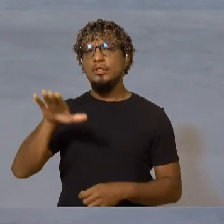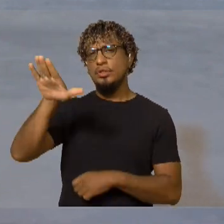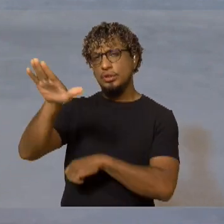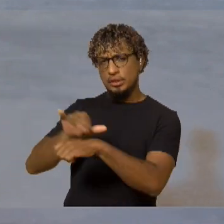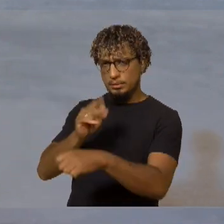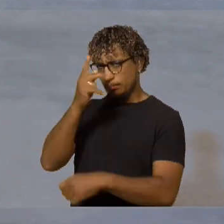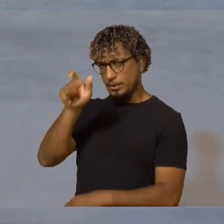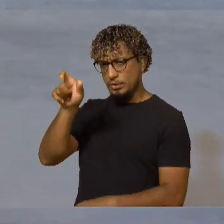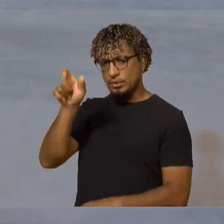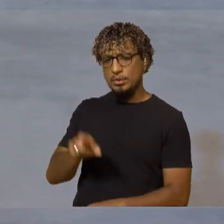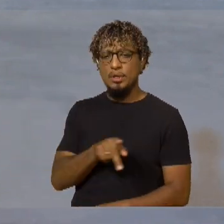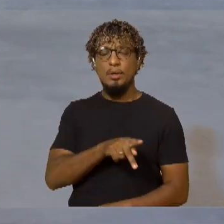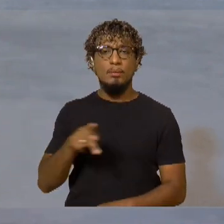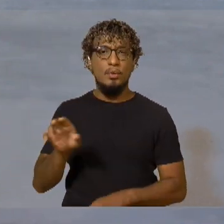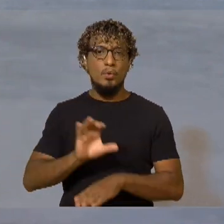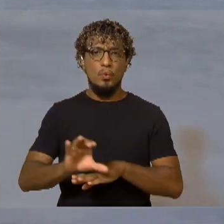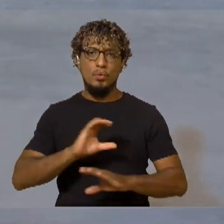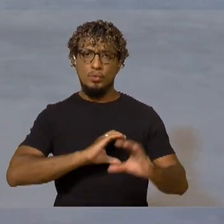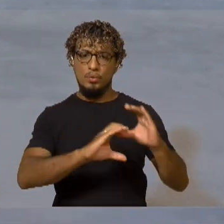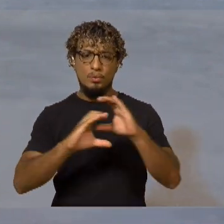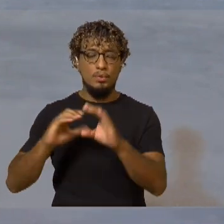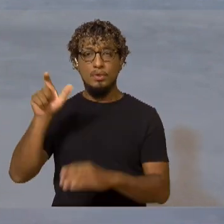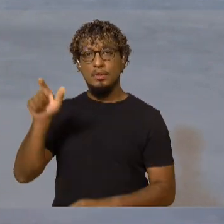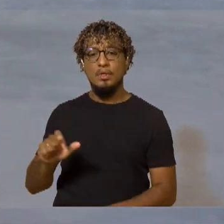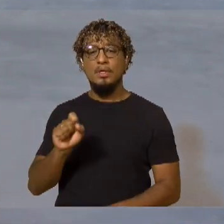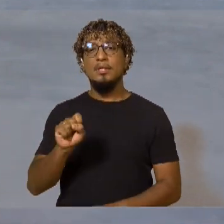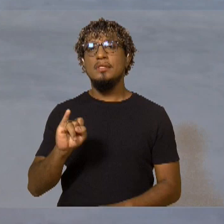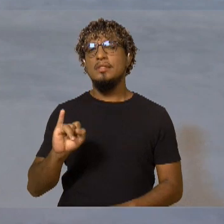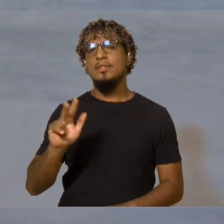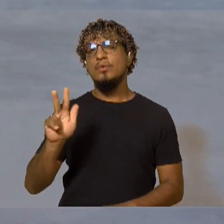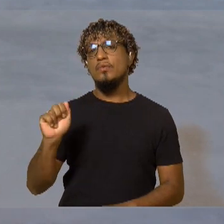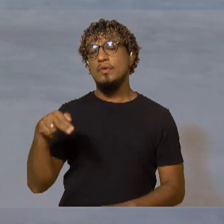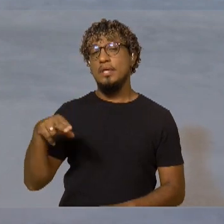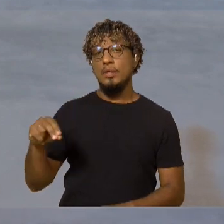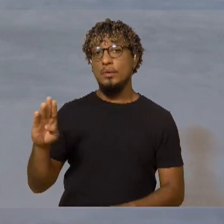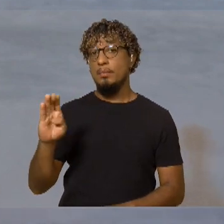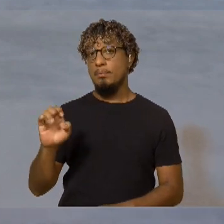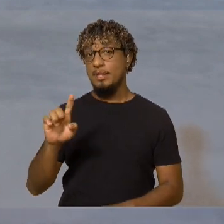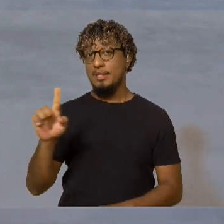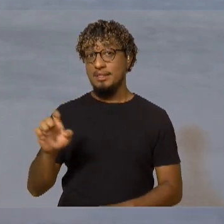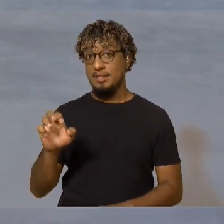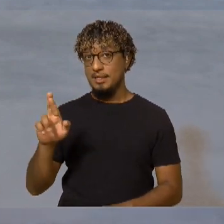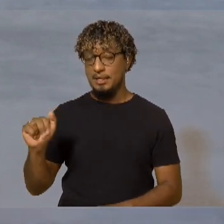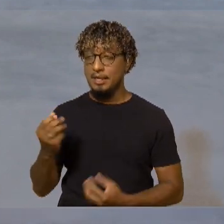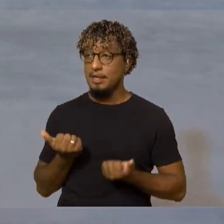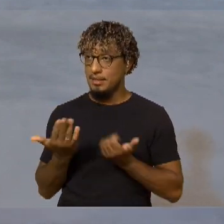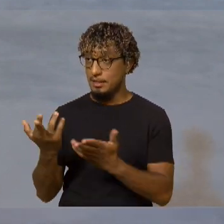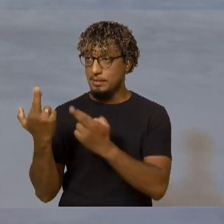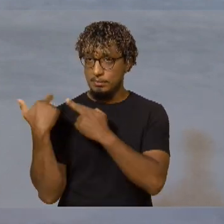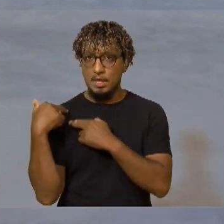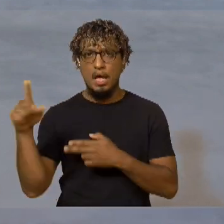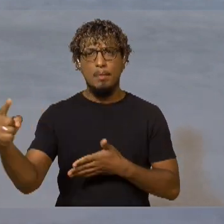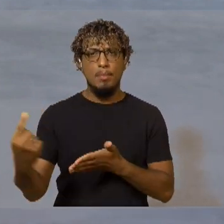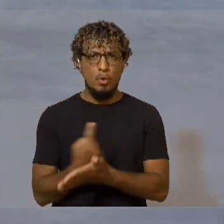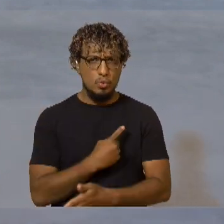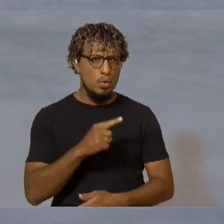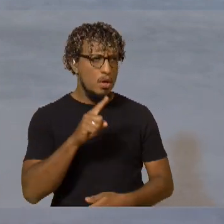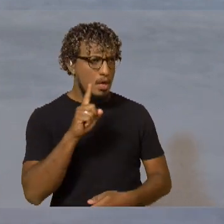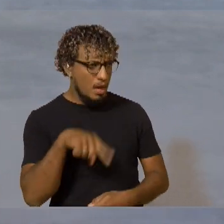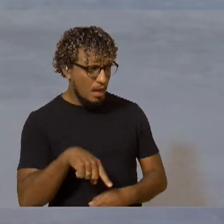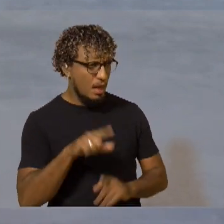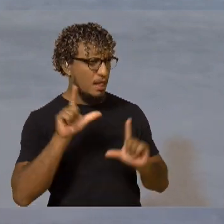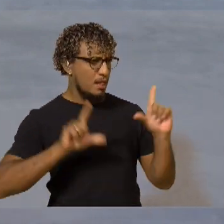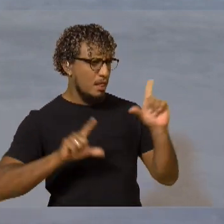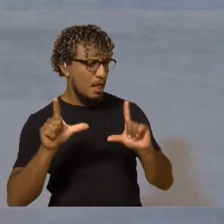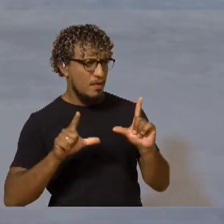fantástica, professor do curso de comunicação, professor Silvano Bezerra, e disse a missão. E ele me perguntou, nós vamos ter uma TV